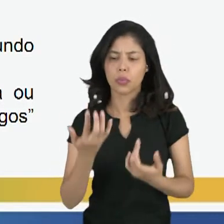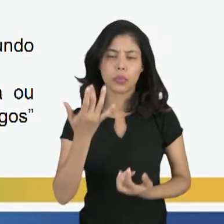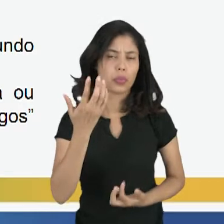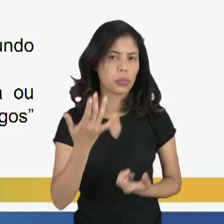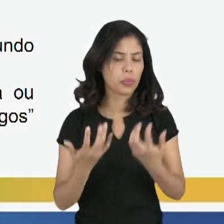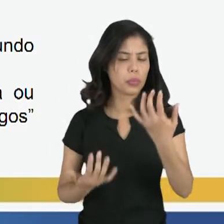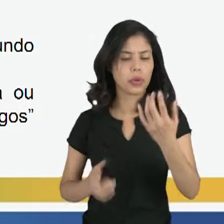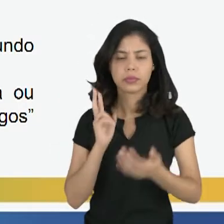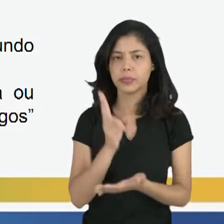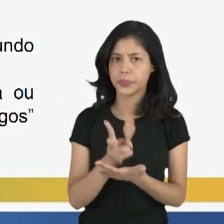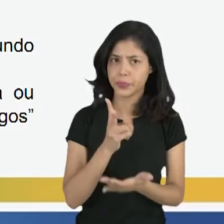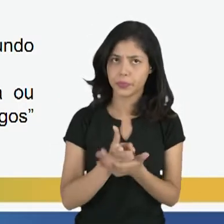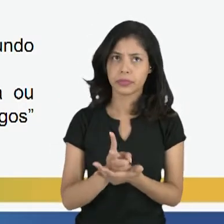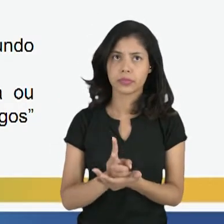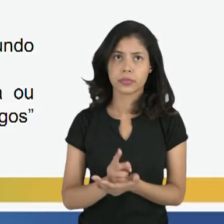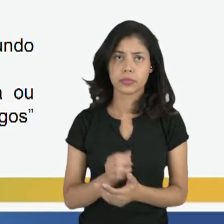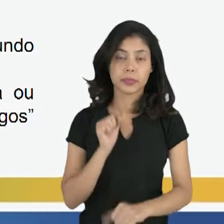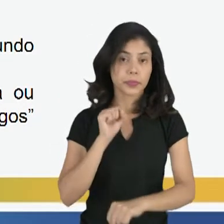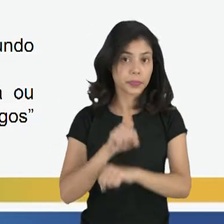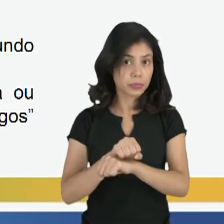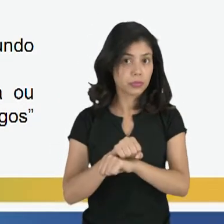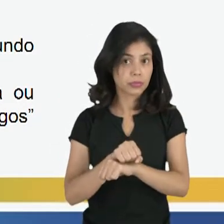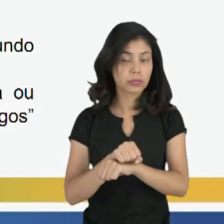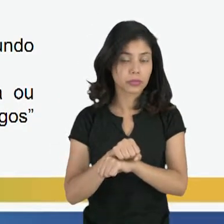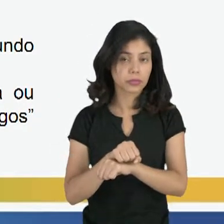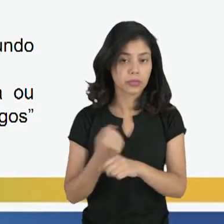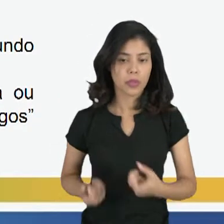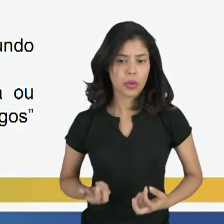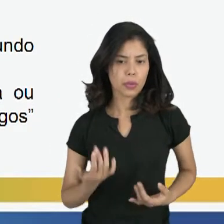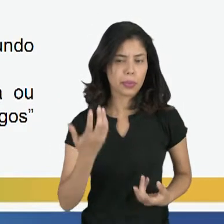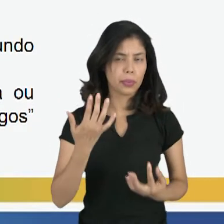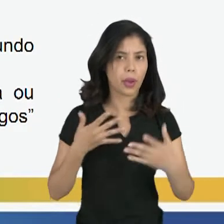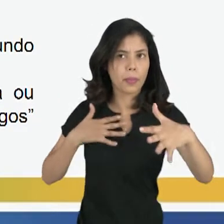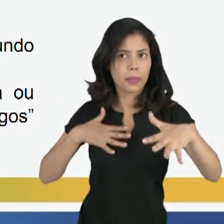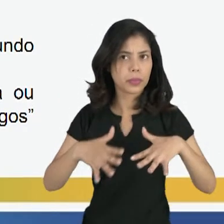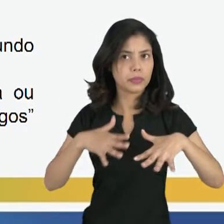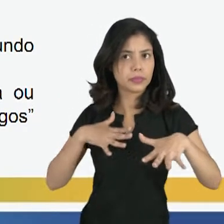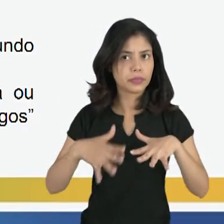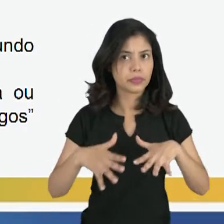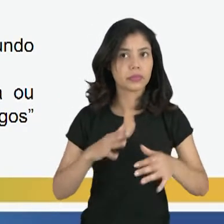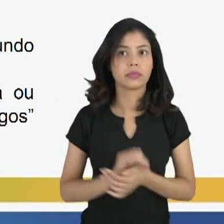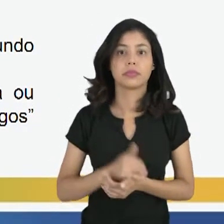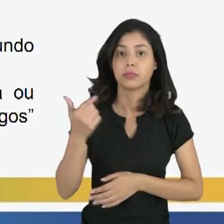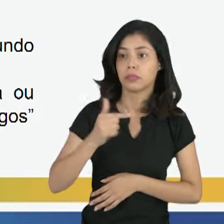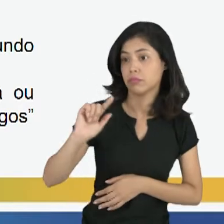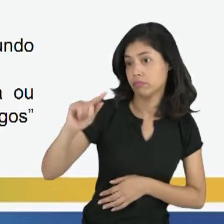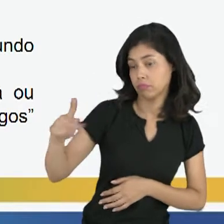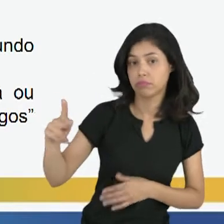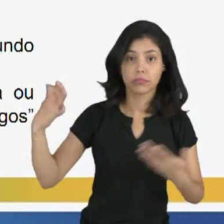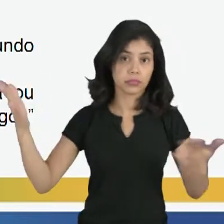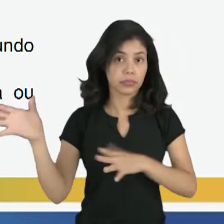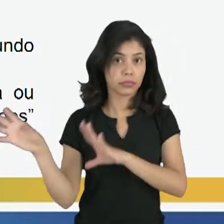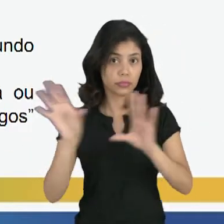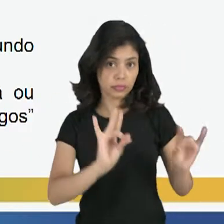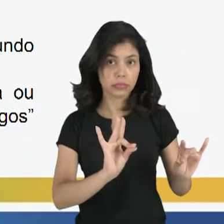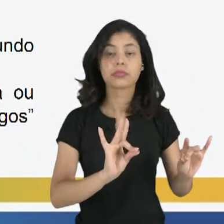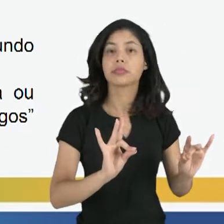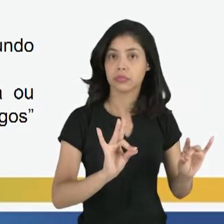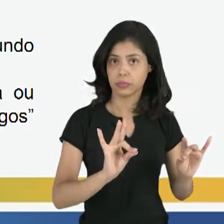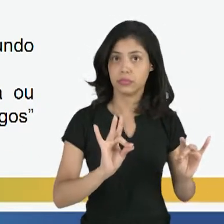e para o outro, então ele não está estático, o fogo está em movimento. Segundo ele, tudo provém de